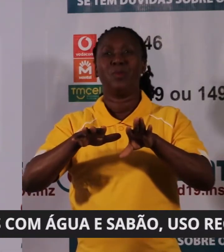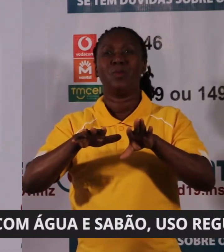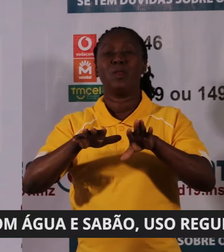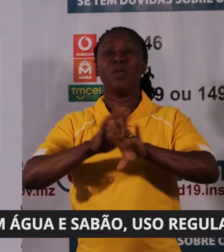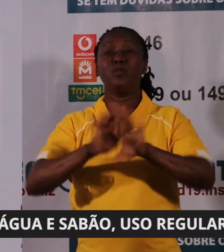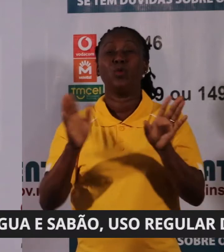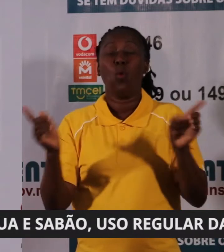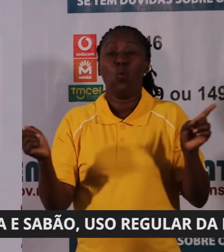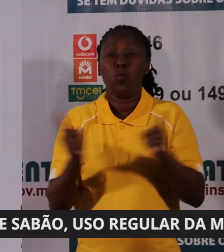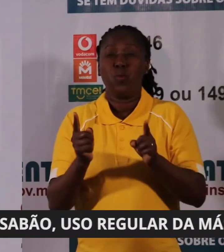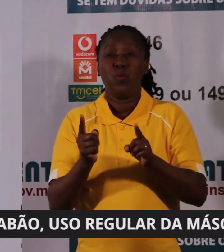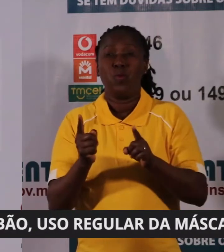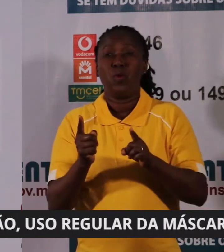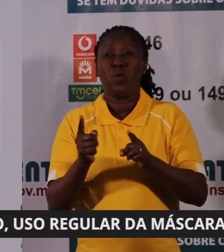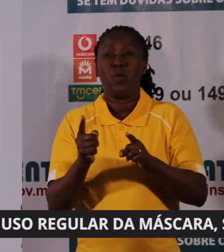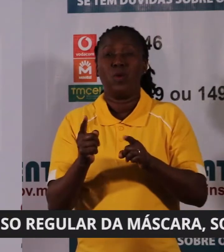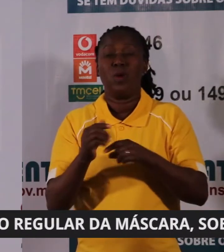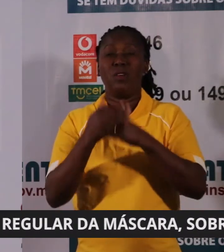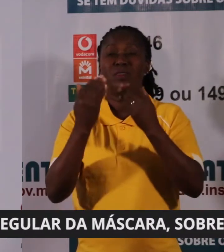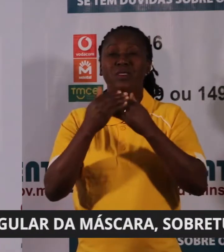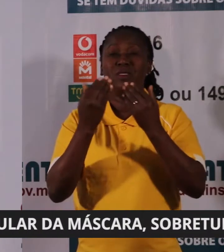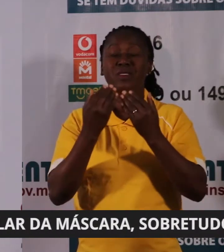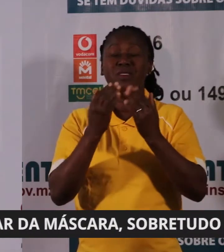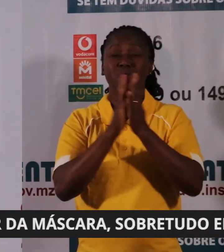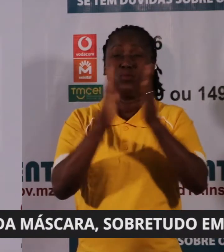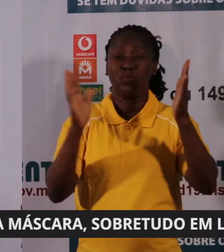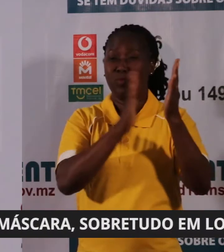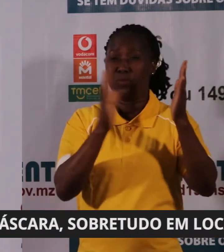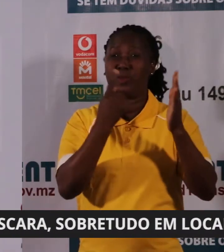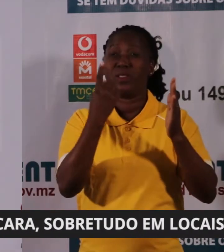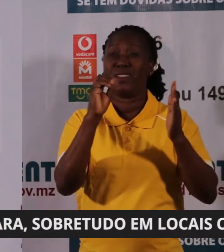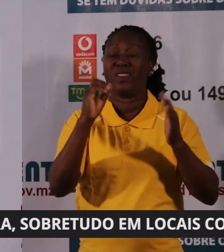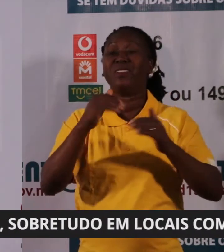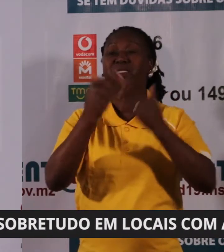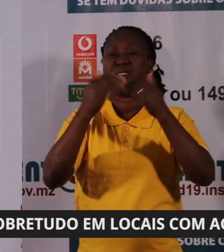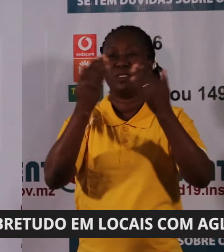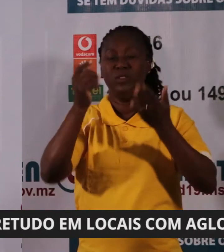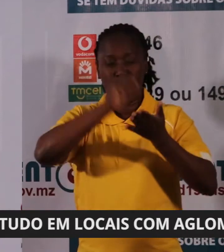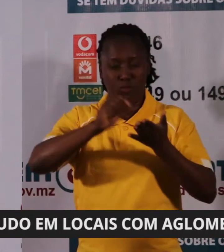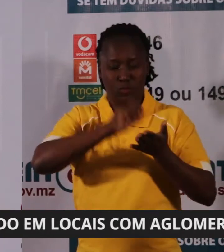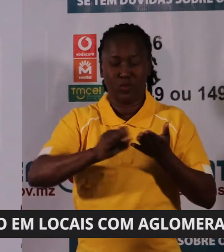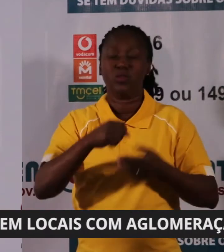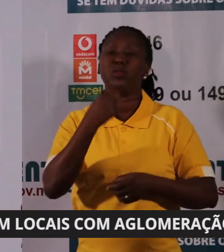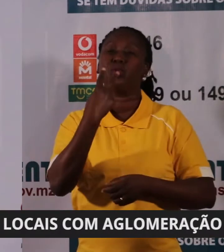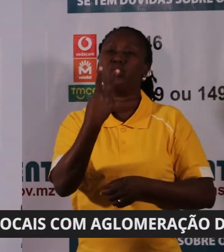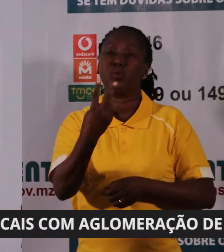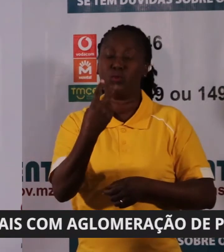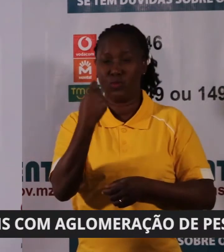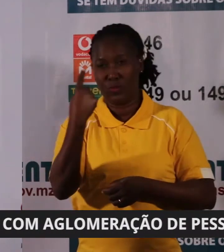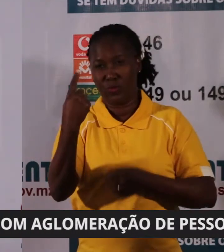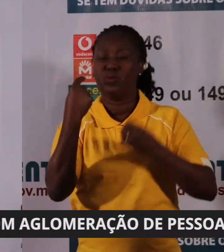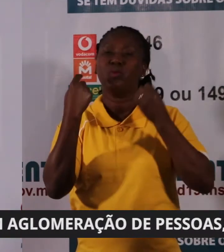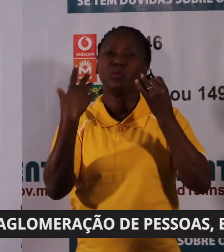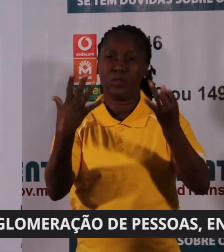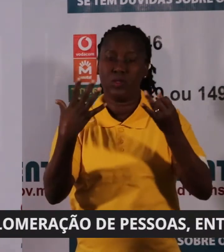10 dias do mês de agosto, há um registro de 217 pessoas